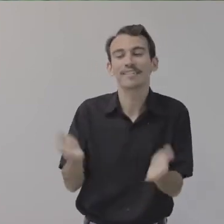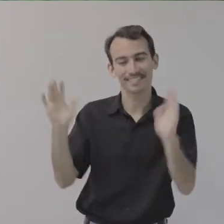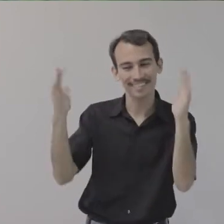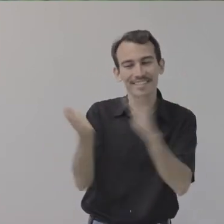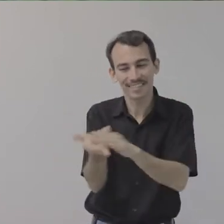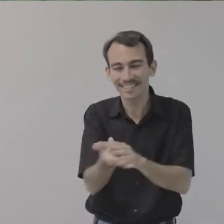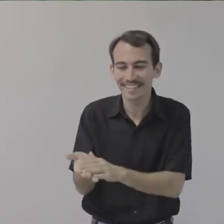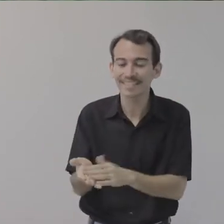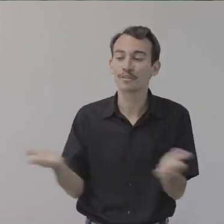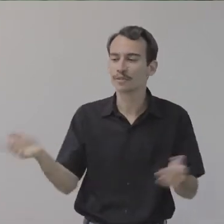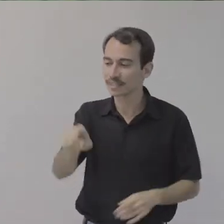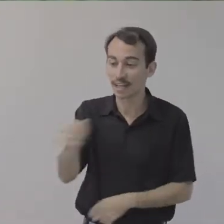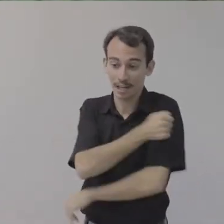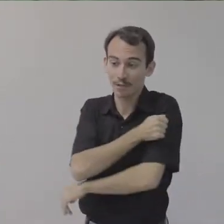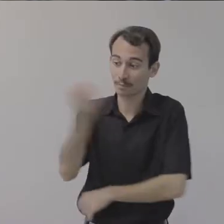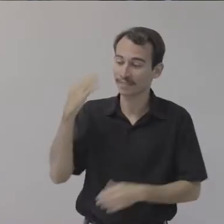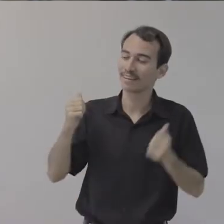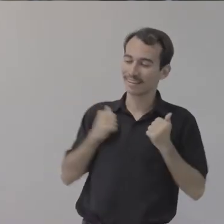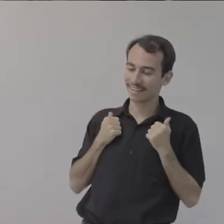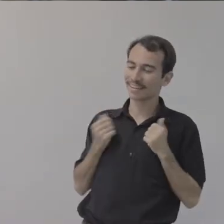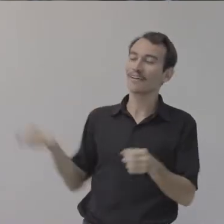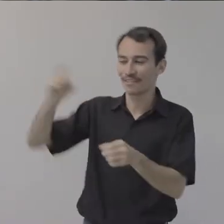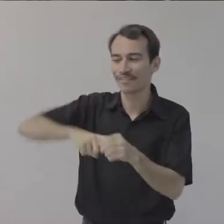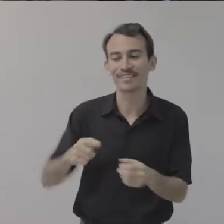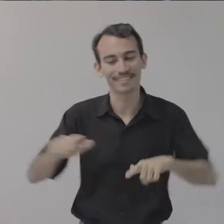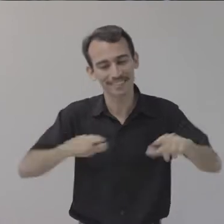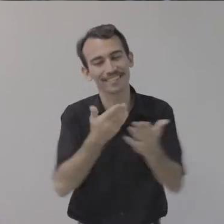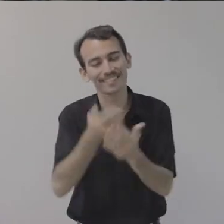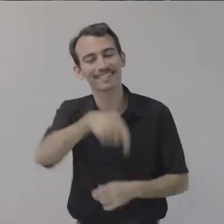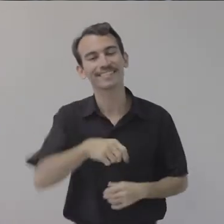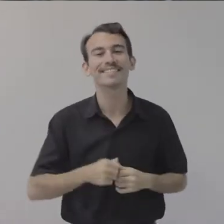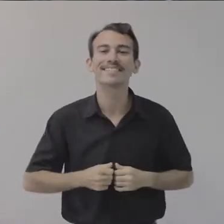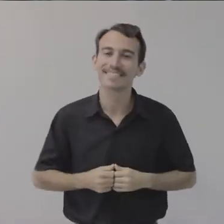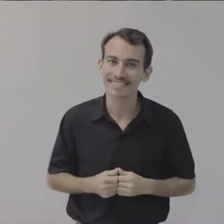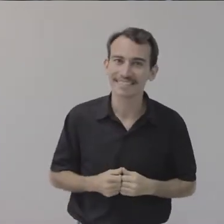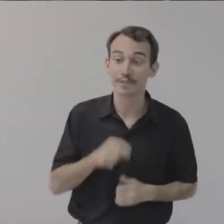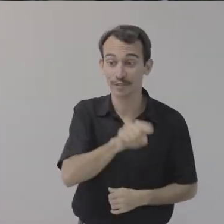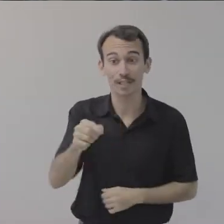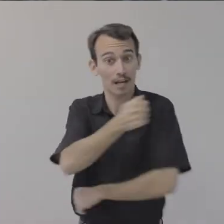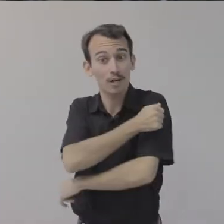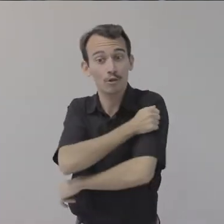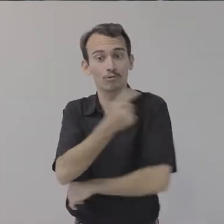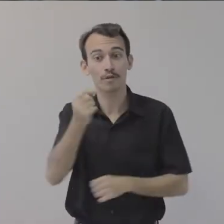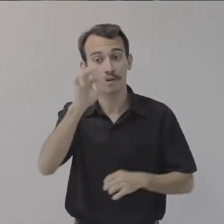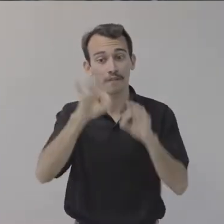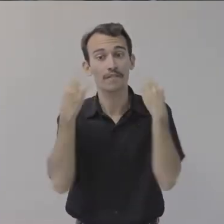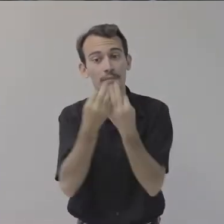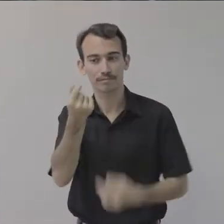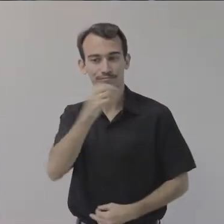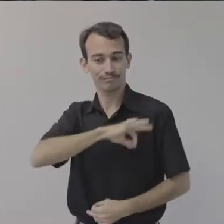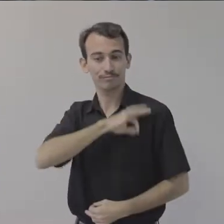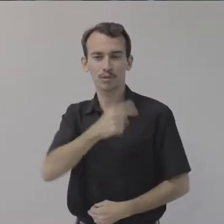àqueles que estão retornando do recesso. E aproveitamos para lembrar que os estudantes que têm renda familiar mensal de até um